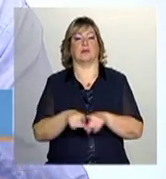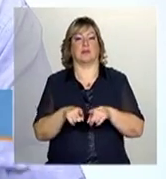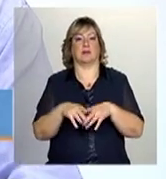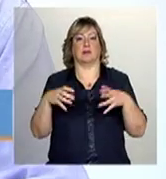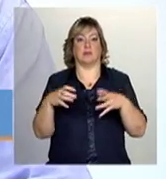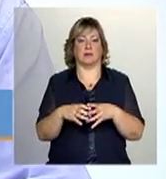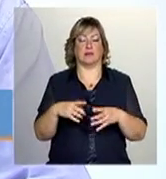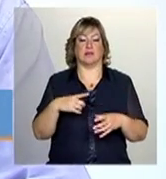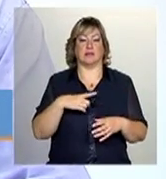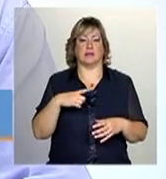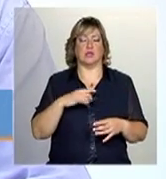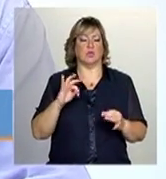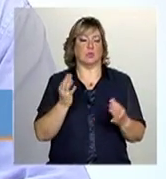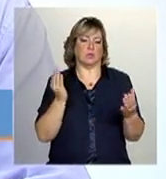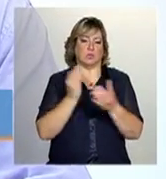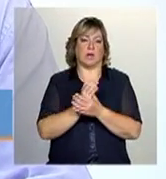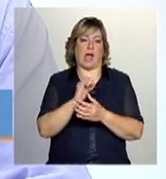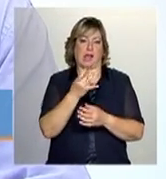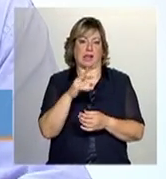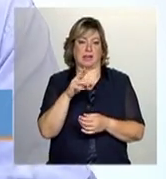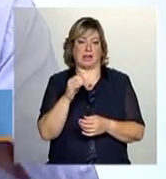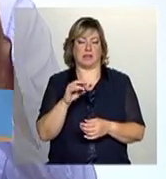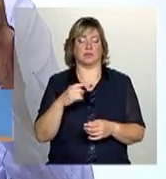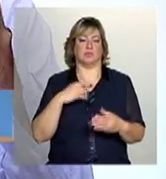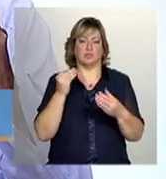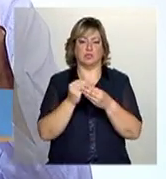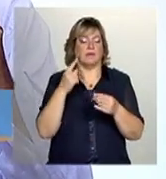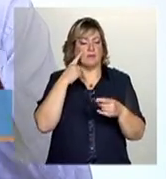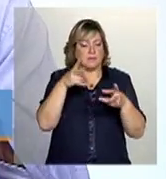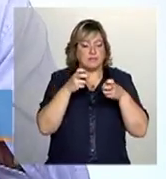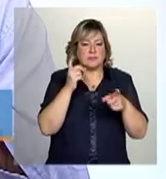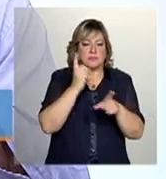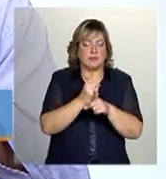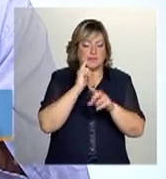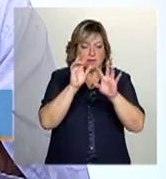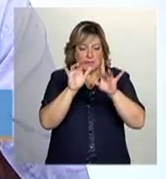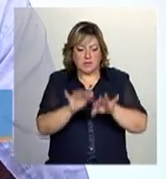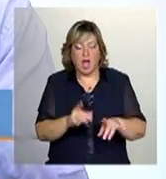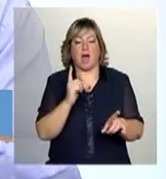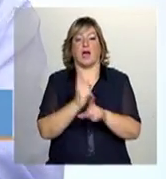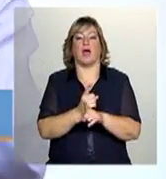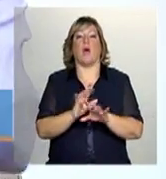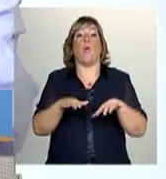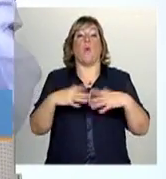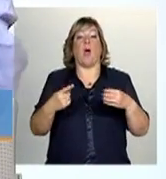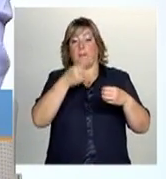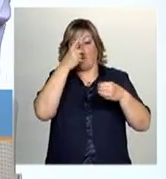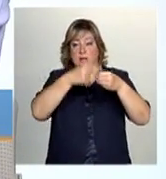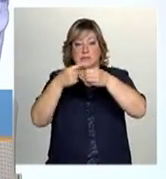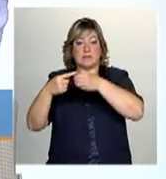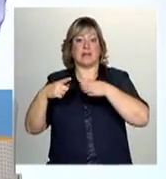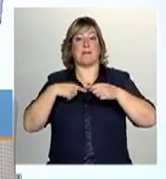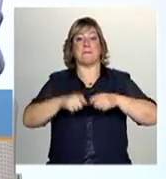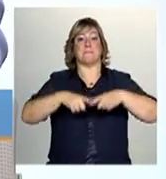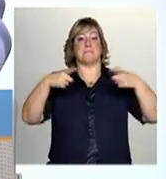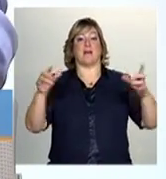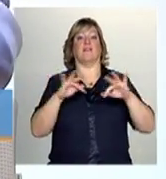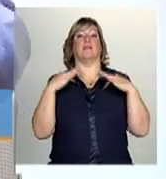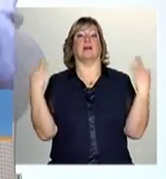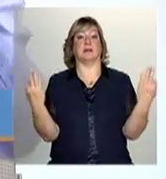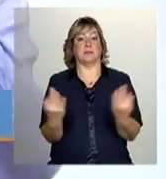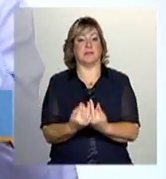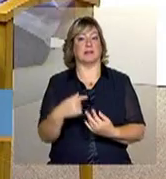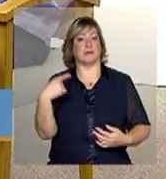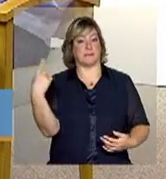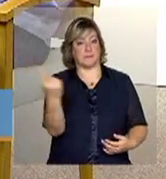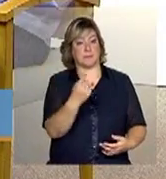cruzamos com a base do cadastro, conseguimos identificar quais os municípios onde tem o maior número de famílias potencialmente